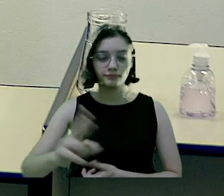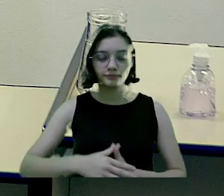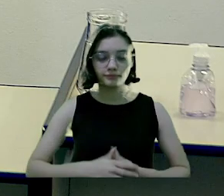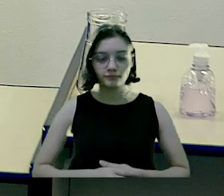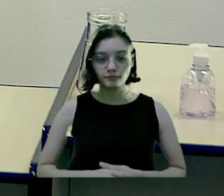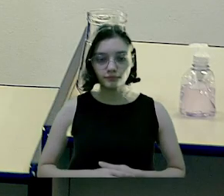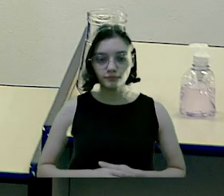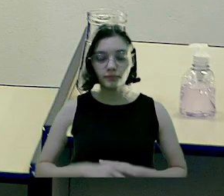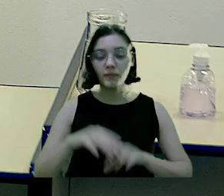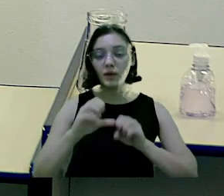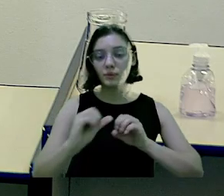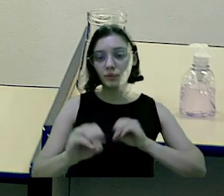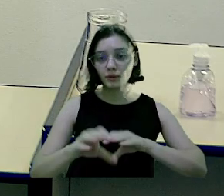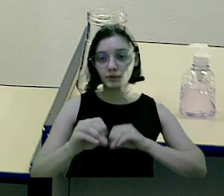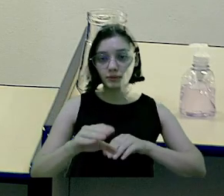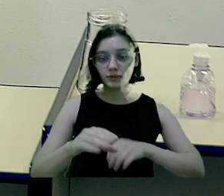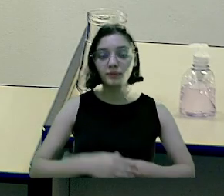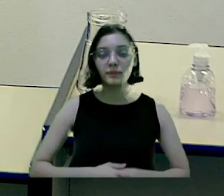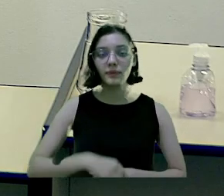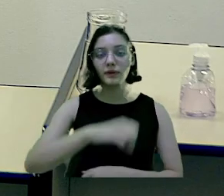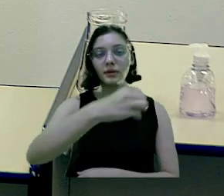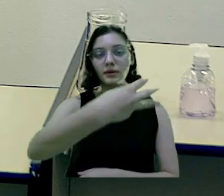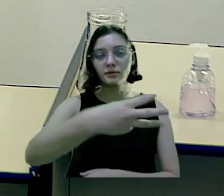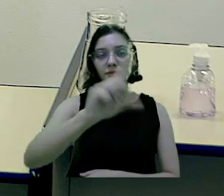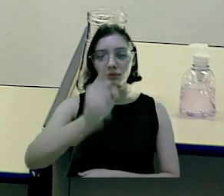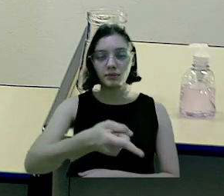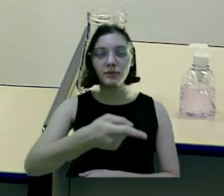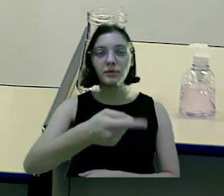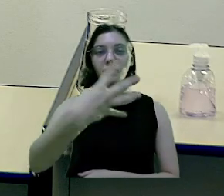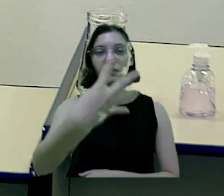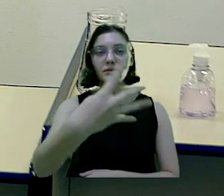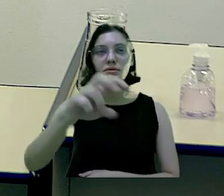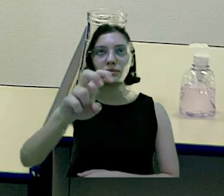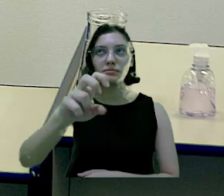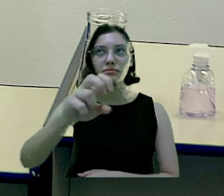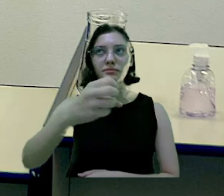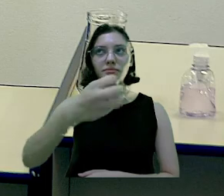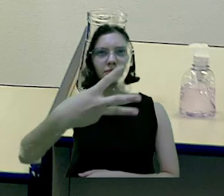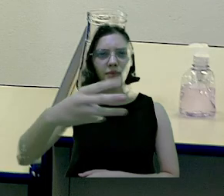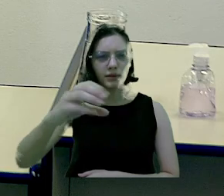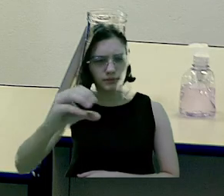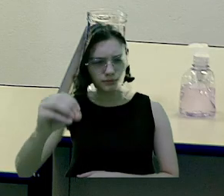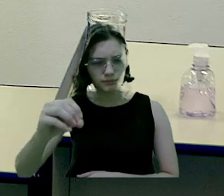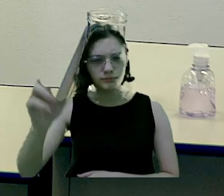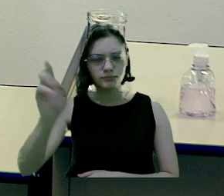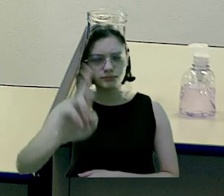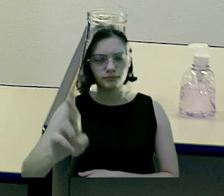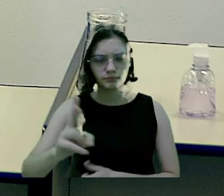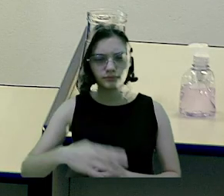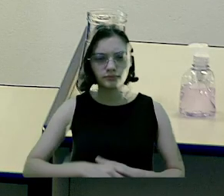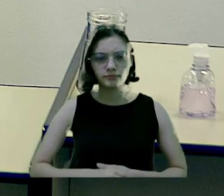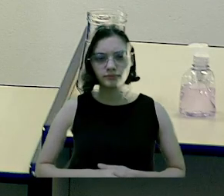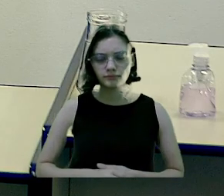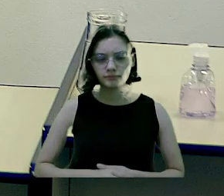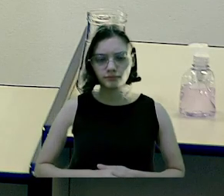,58,00, educação, R$ 23.243.083